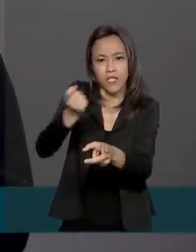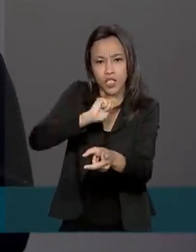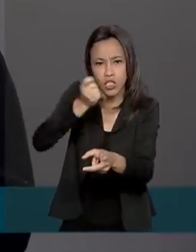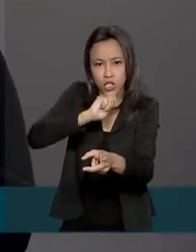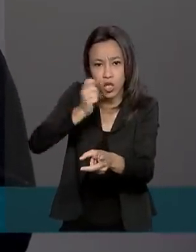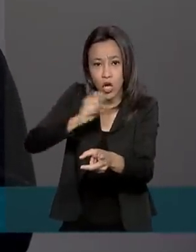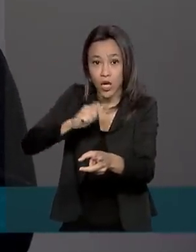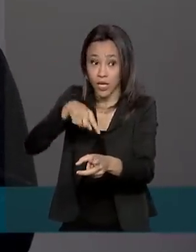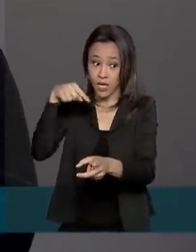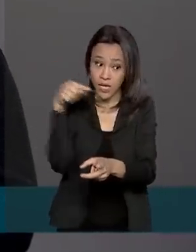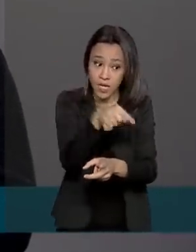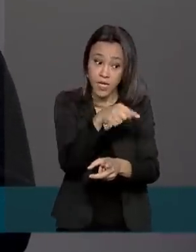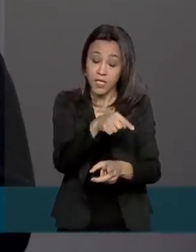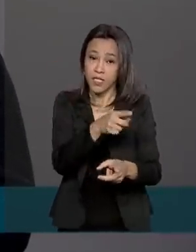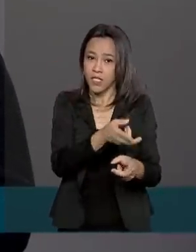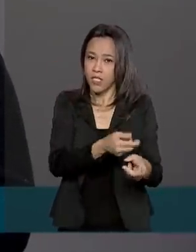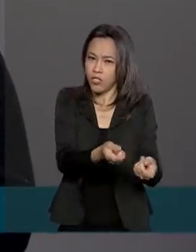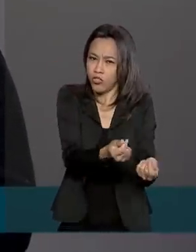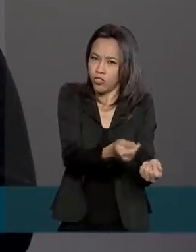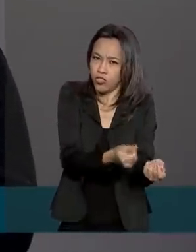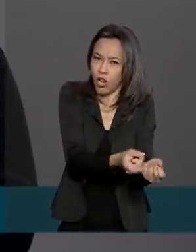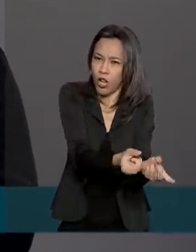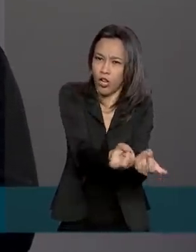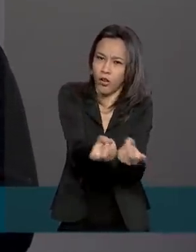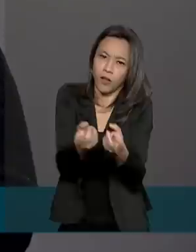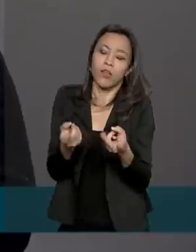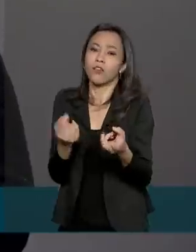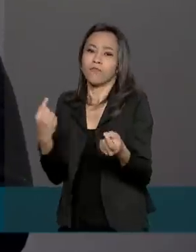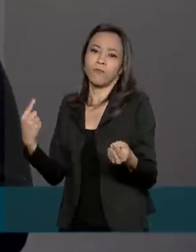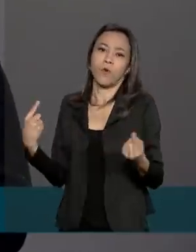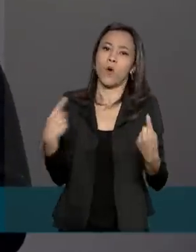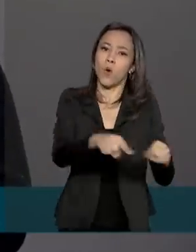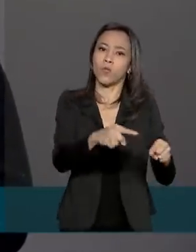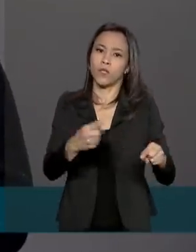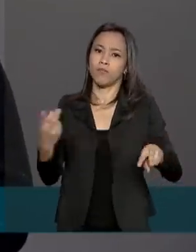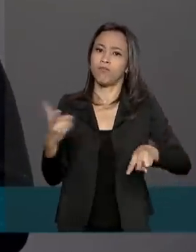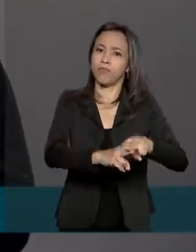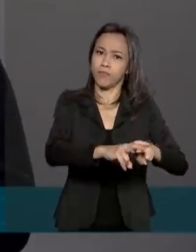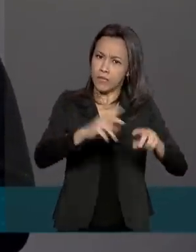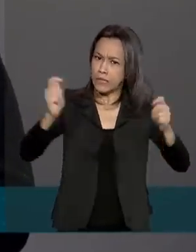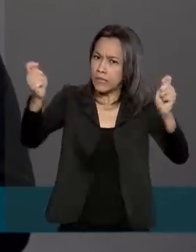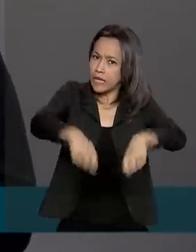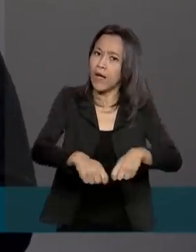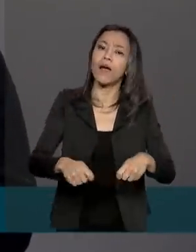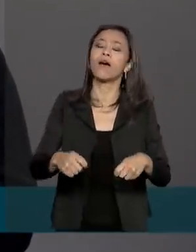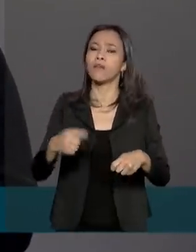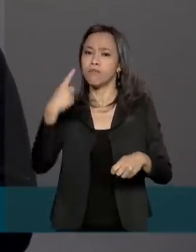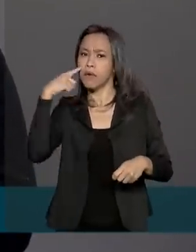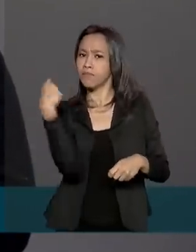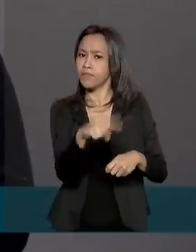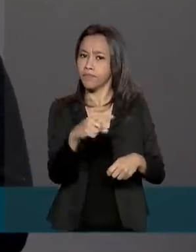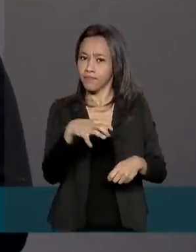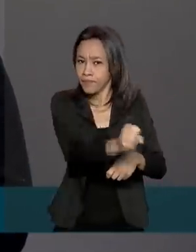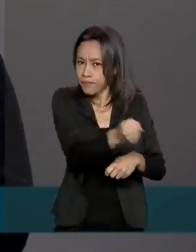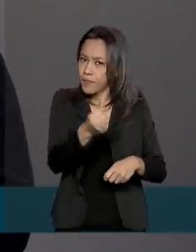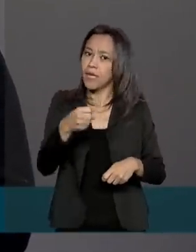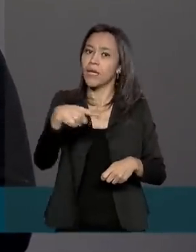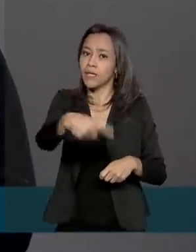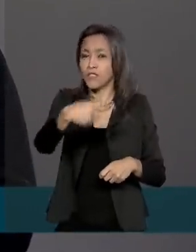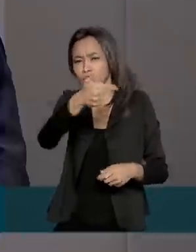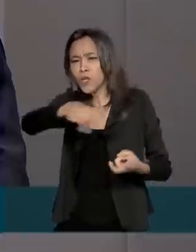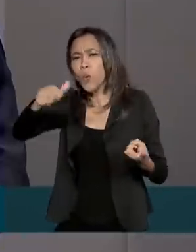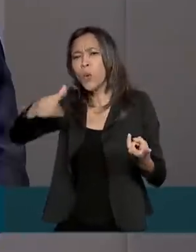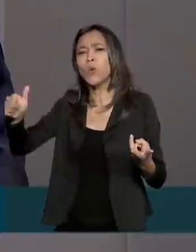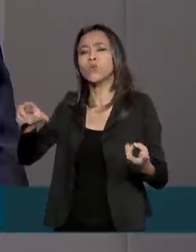esse fluxo financeiro, o Ministério da Justiça acredita que é possível reprimir na fonte o tráfico e outros crimes ligados às